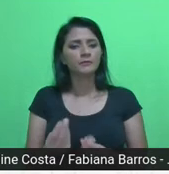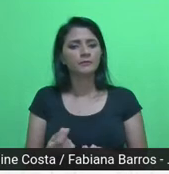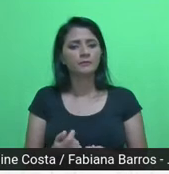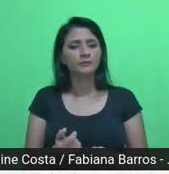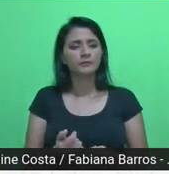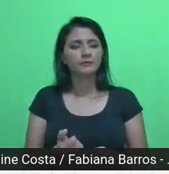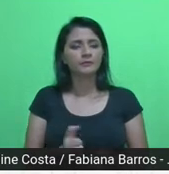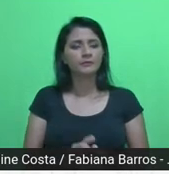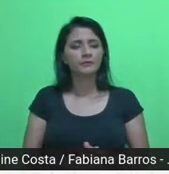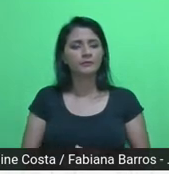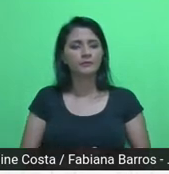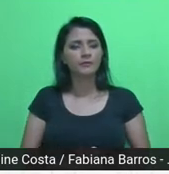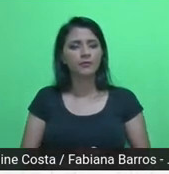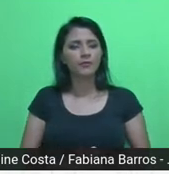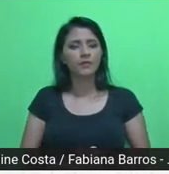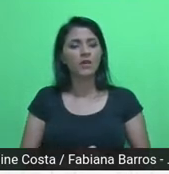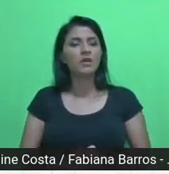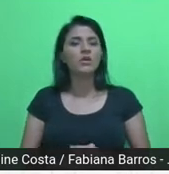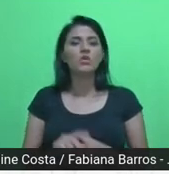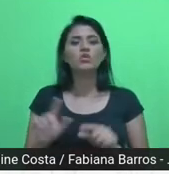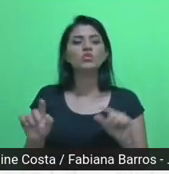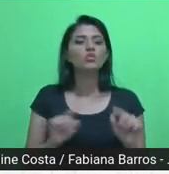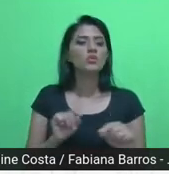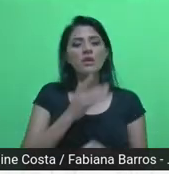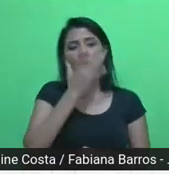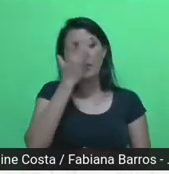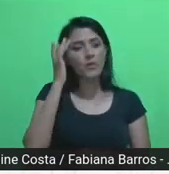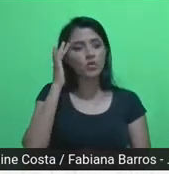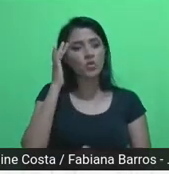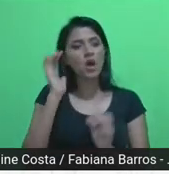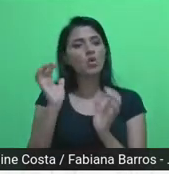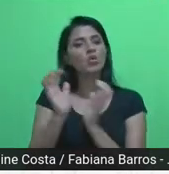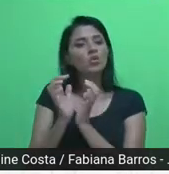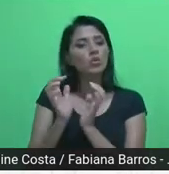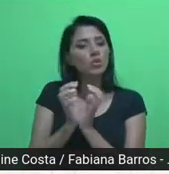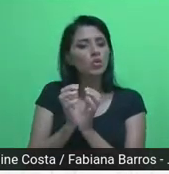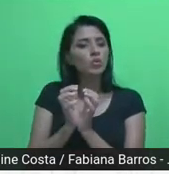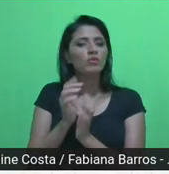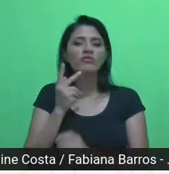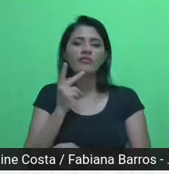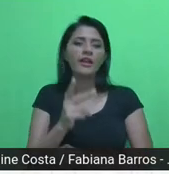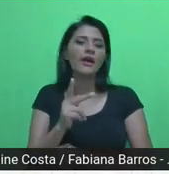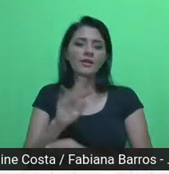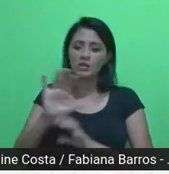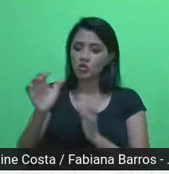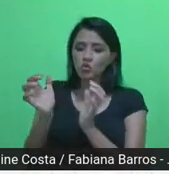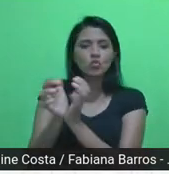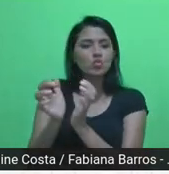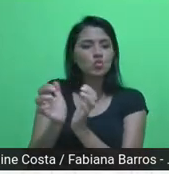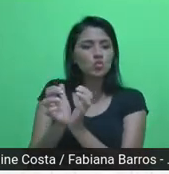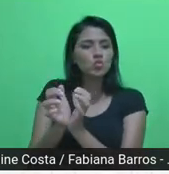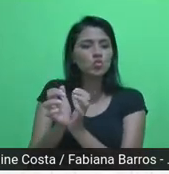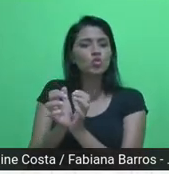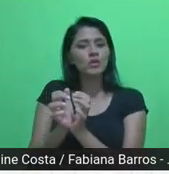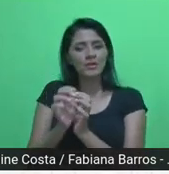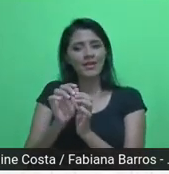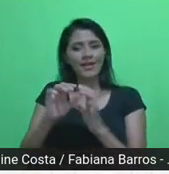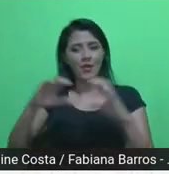do que o pessoal, do que o grupo, vamos dizer, esse conjunto, essa comunidade